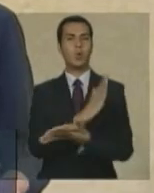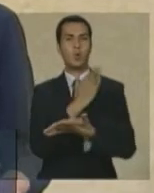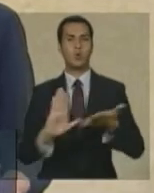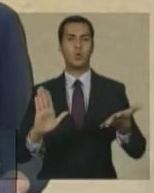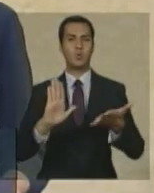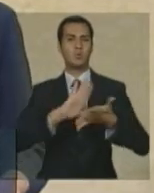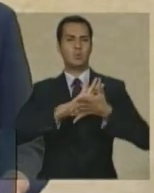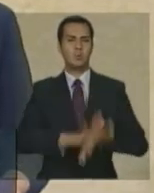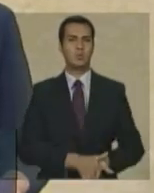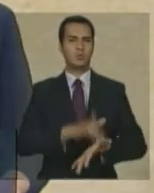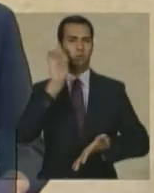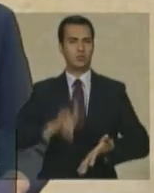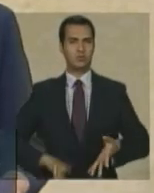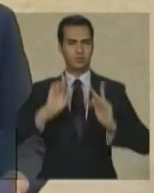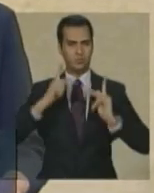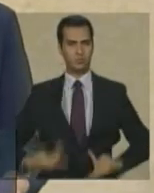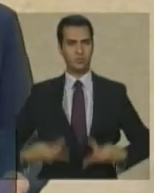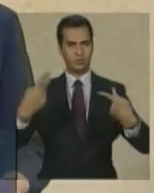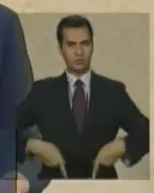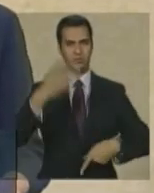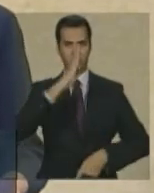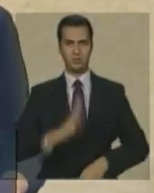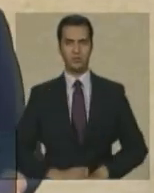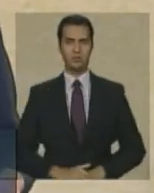aos direitos humanos do Brasil